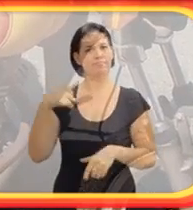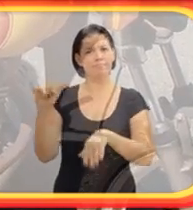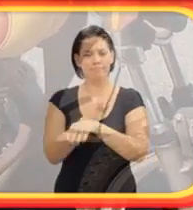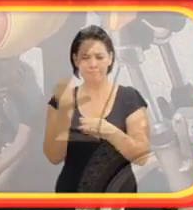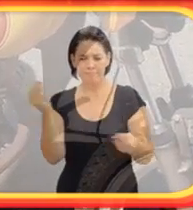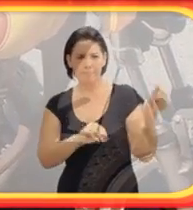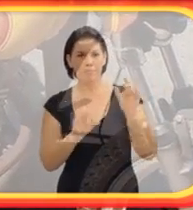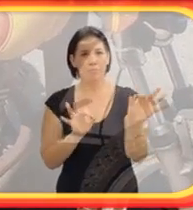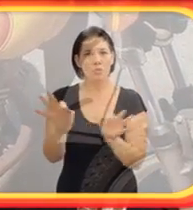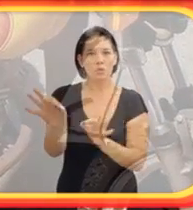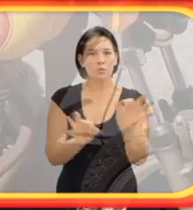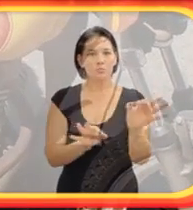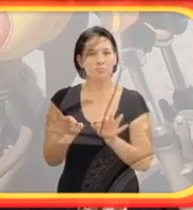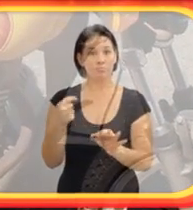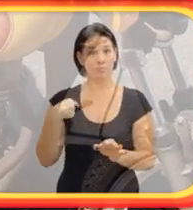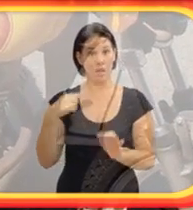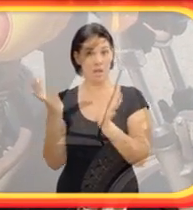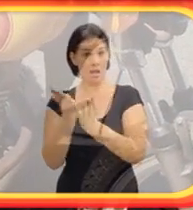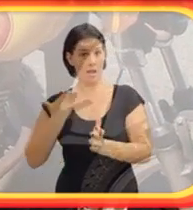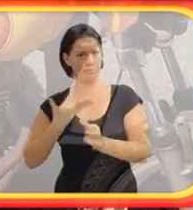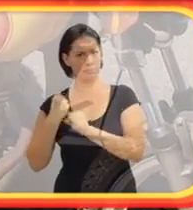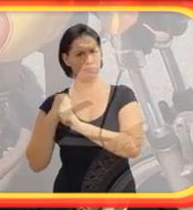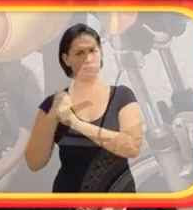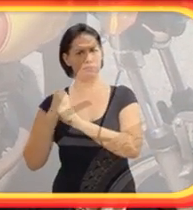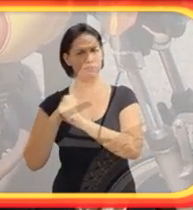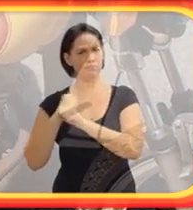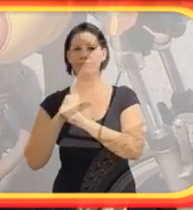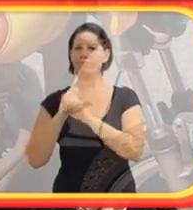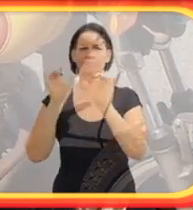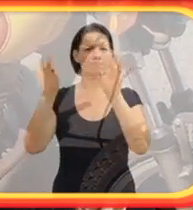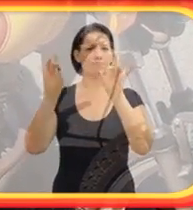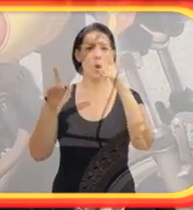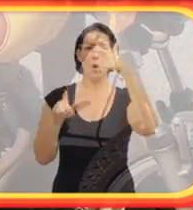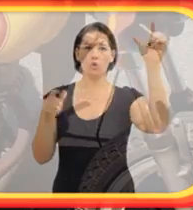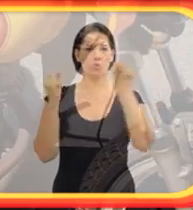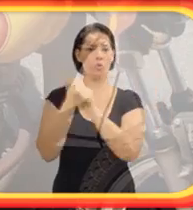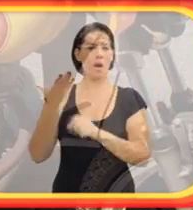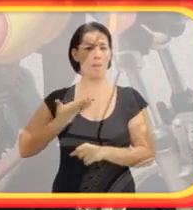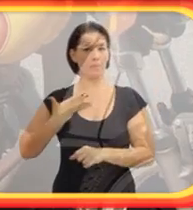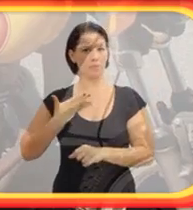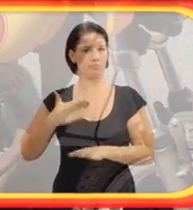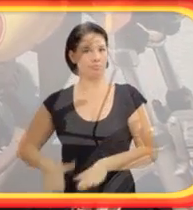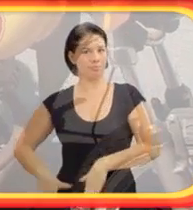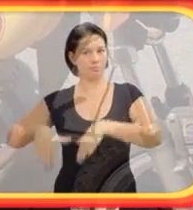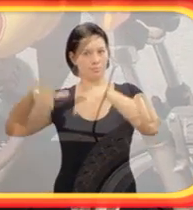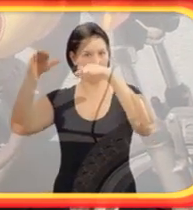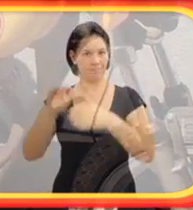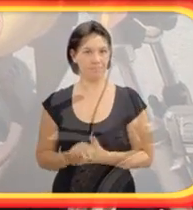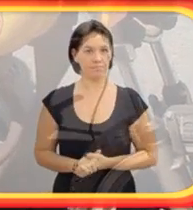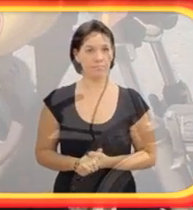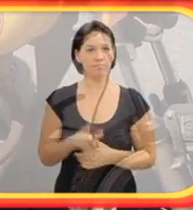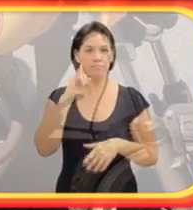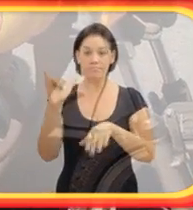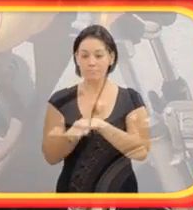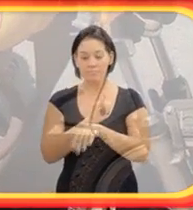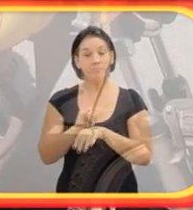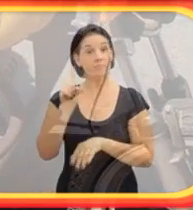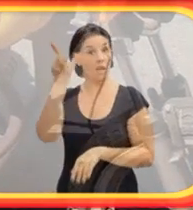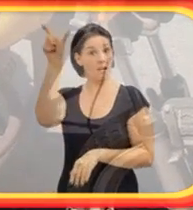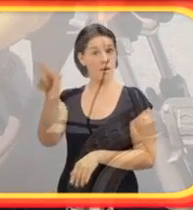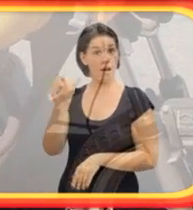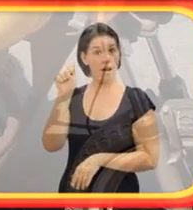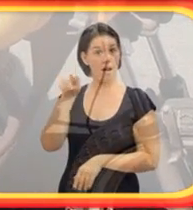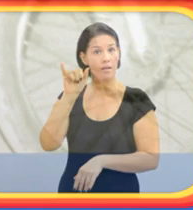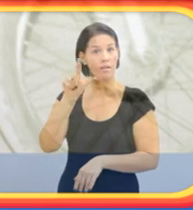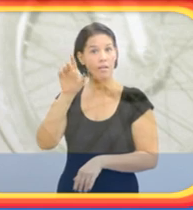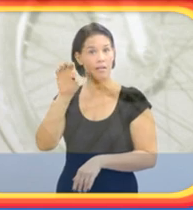construímos um projeto, eu e os meus amigos da antiga, em especial, dois outros amigos mais de infância,